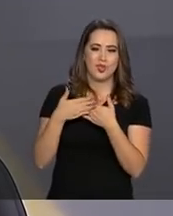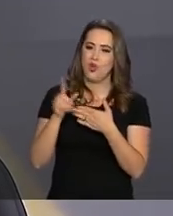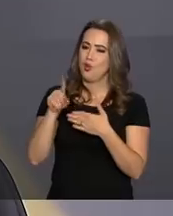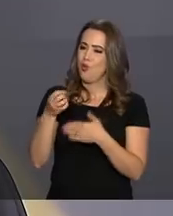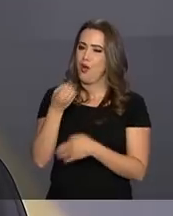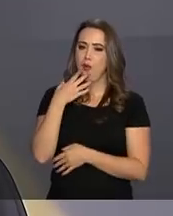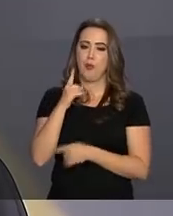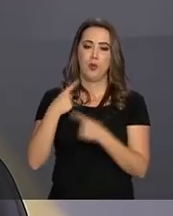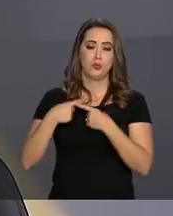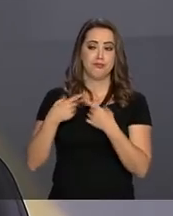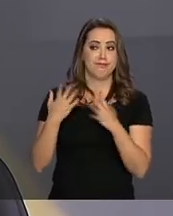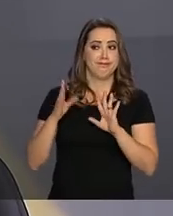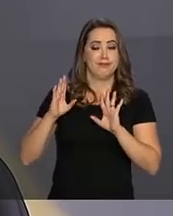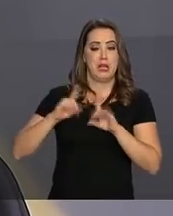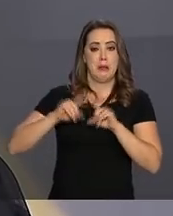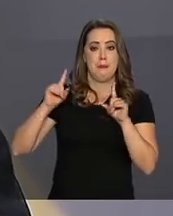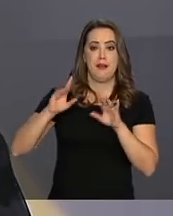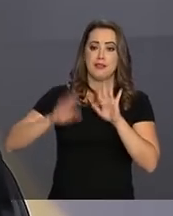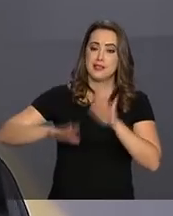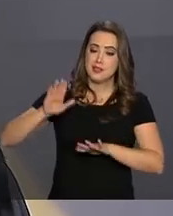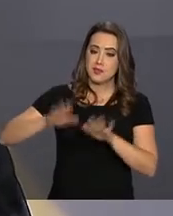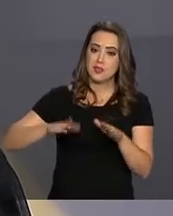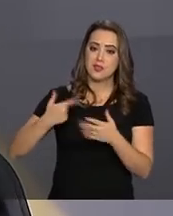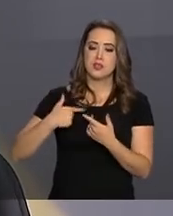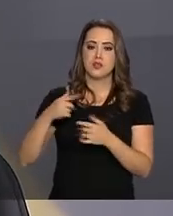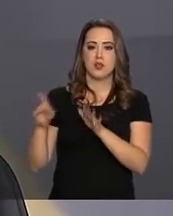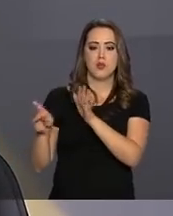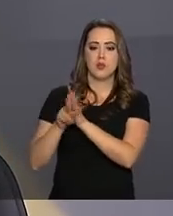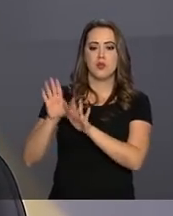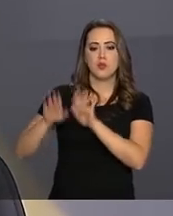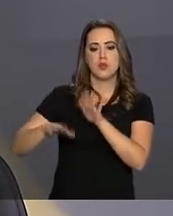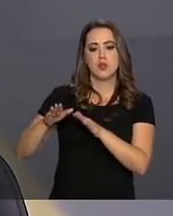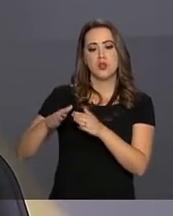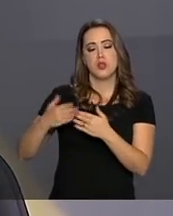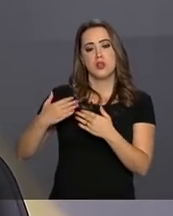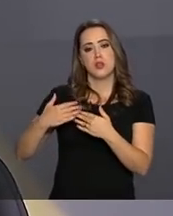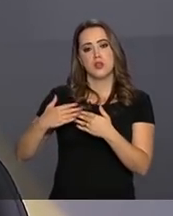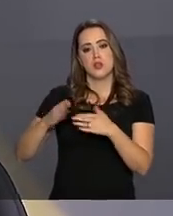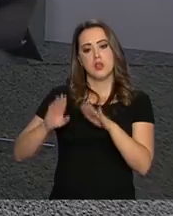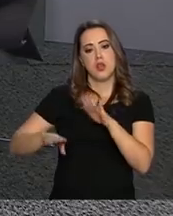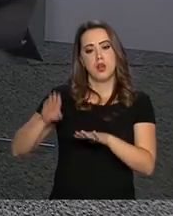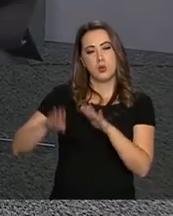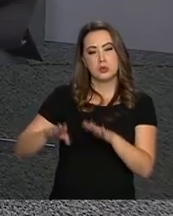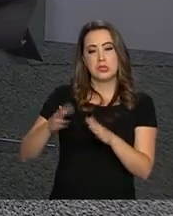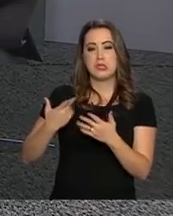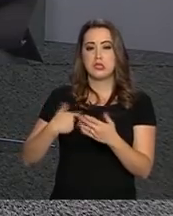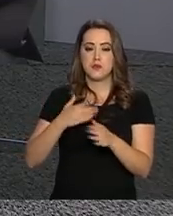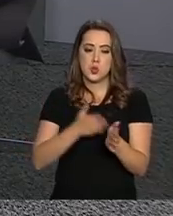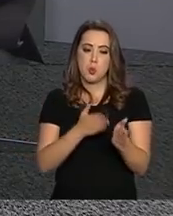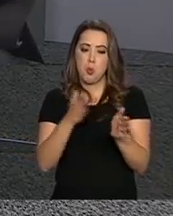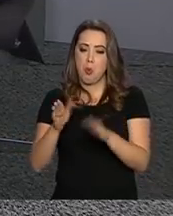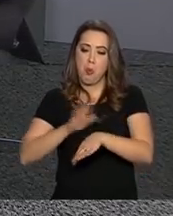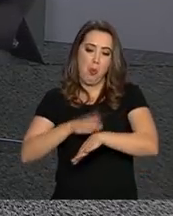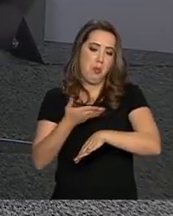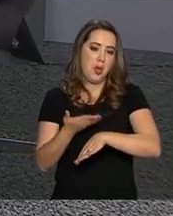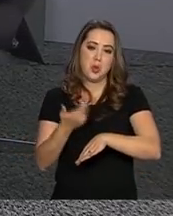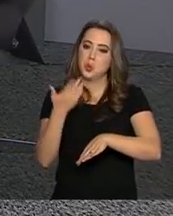tenha, eventualmente. Eventualmente, no sentido da língua inglesa, quer dizer, em algum momento acontecerá de certo,